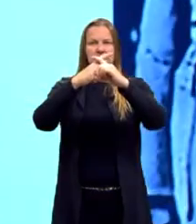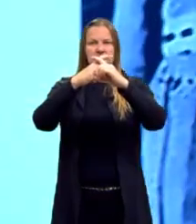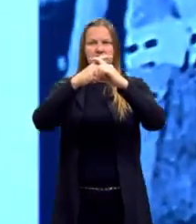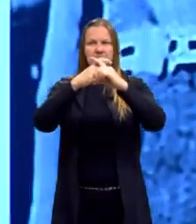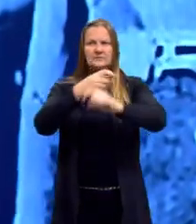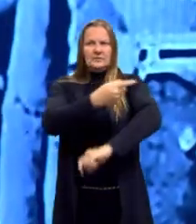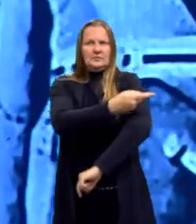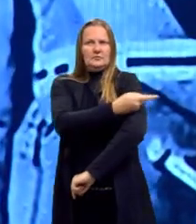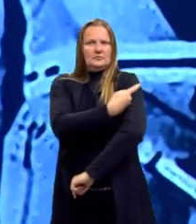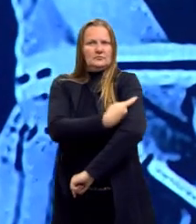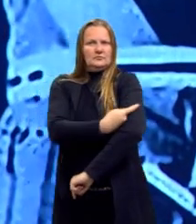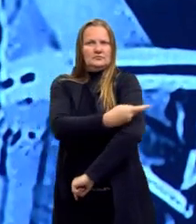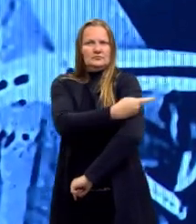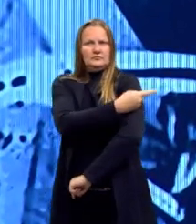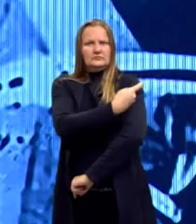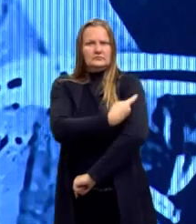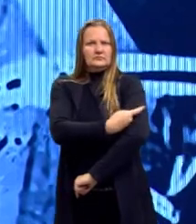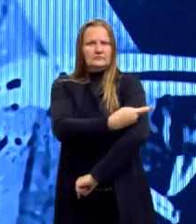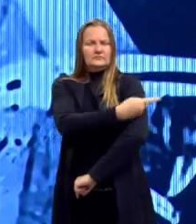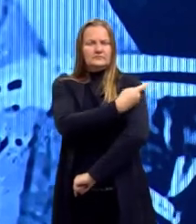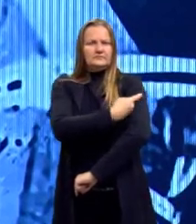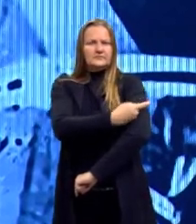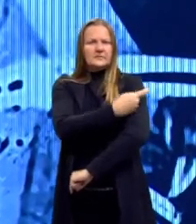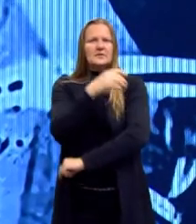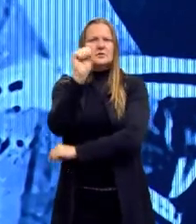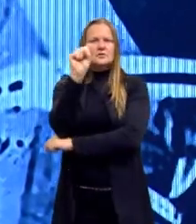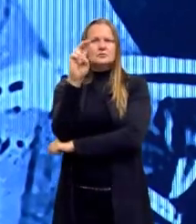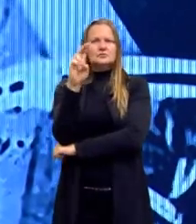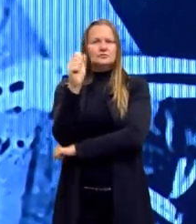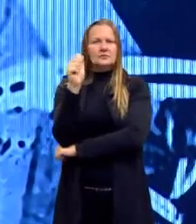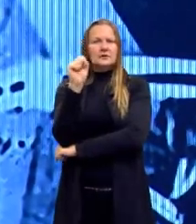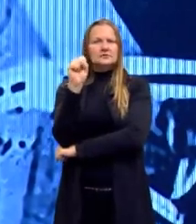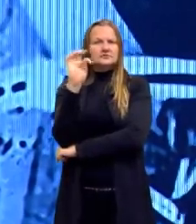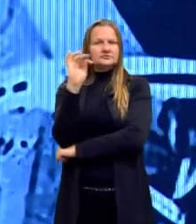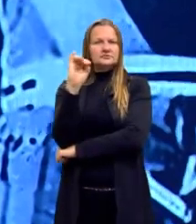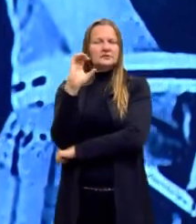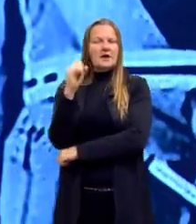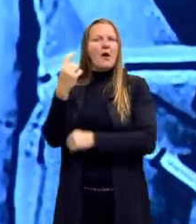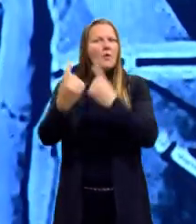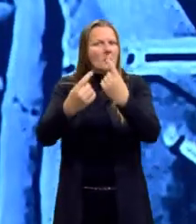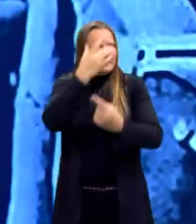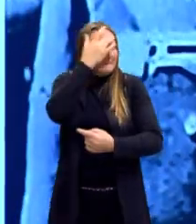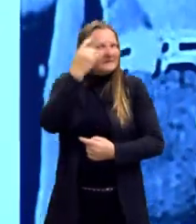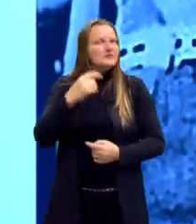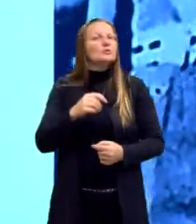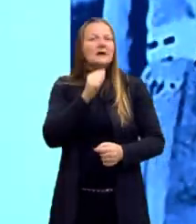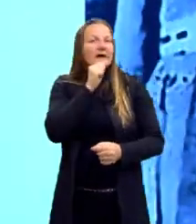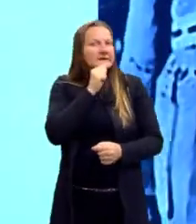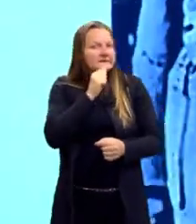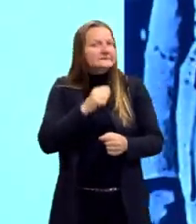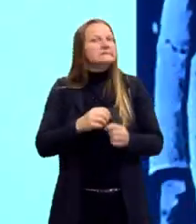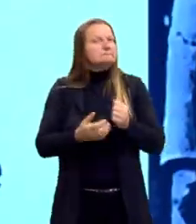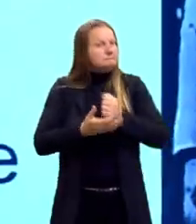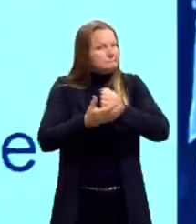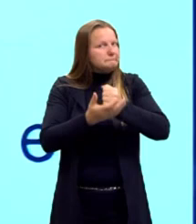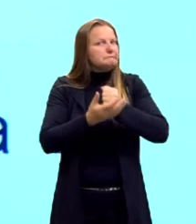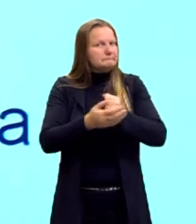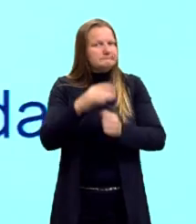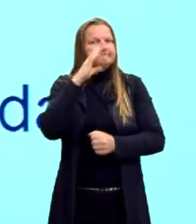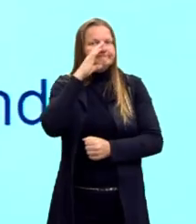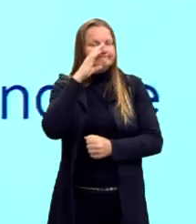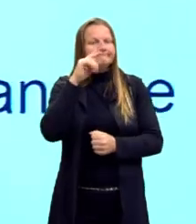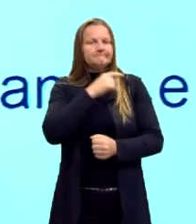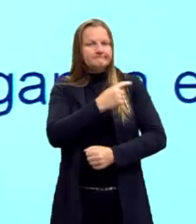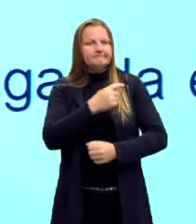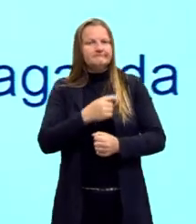importante identificar esses símbolos, que são usados, inclusive, hoje em dia por pessoas que ainda cultuam esses ideais